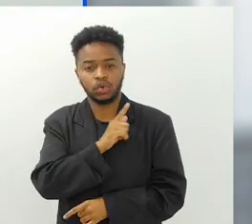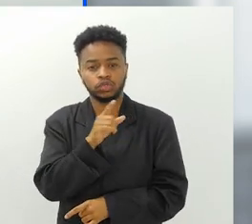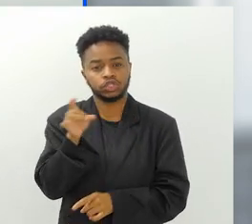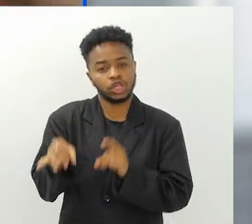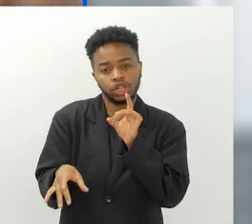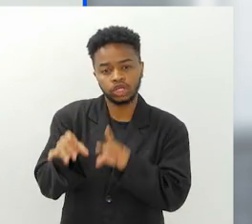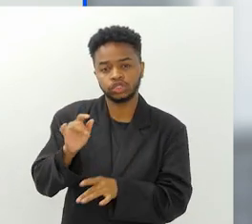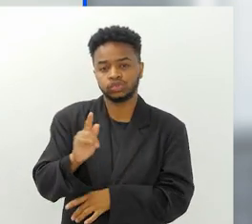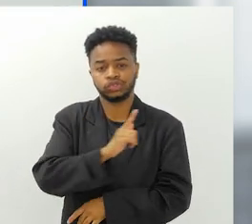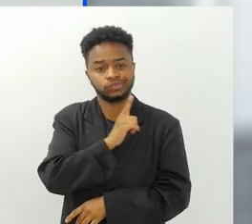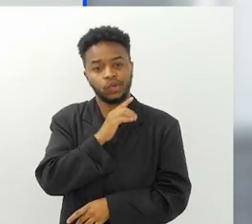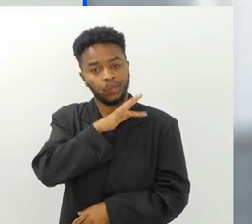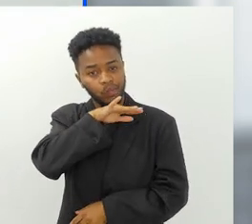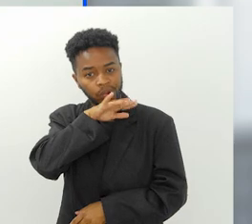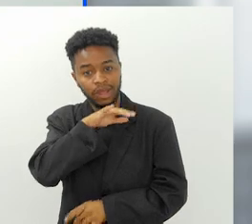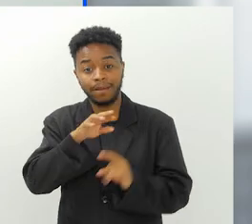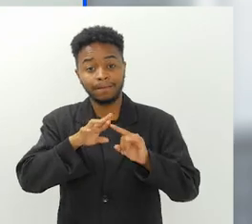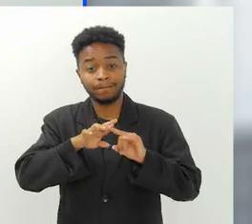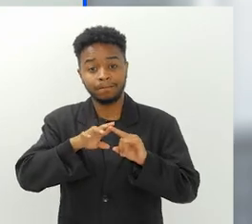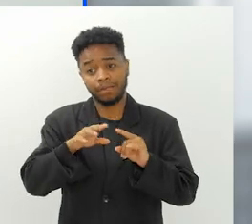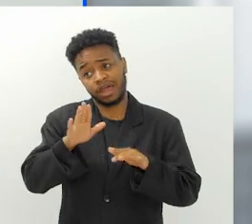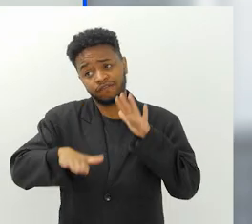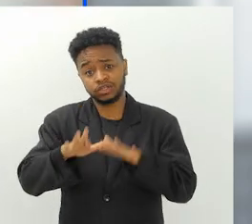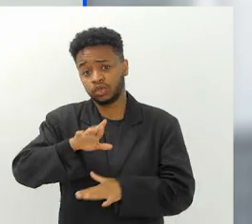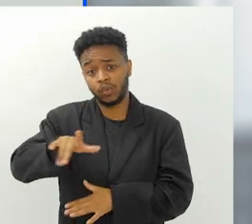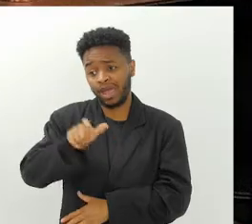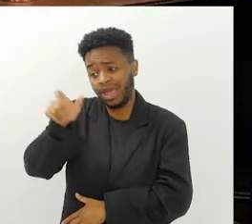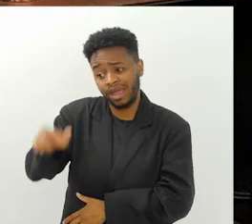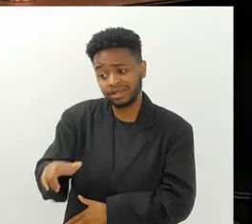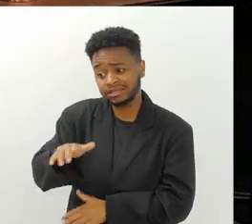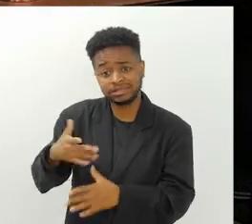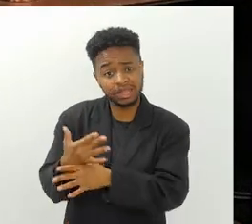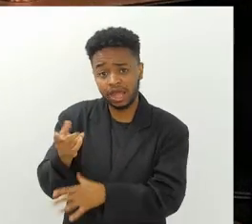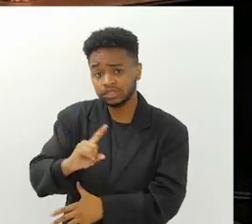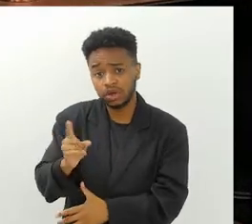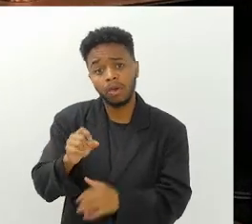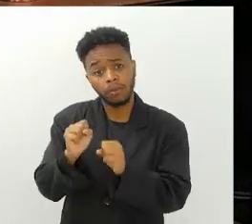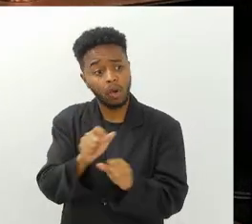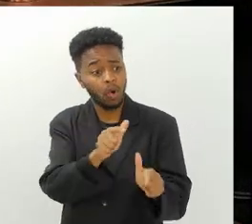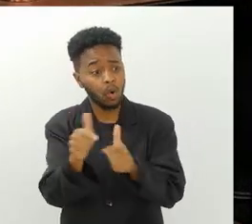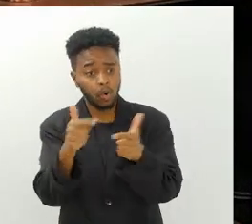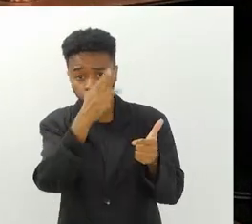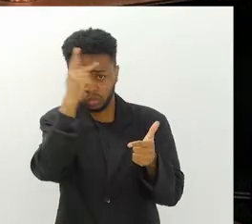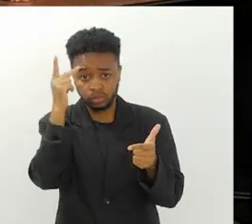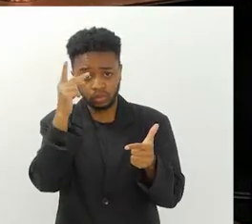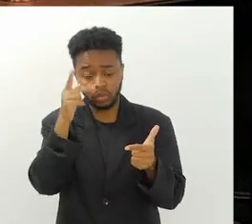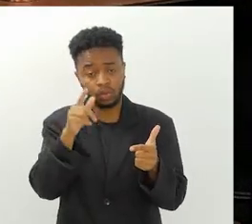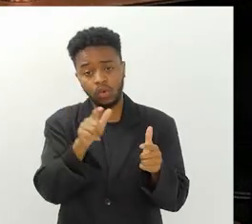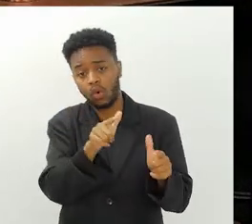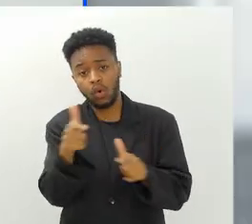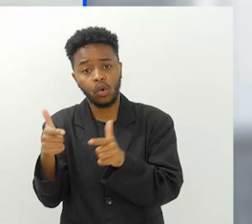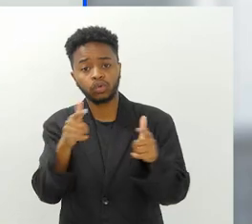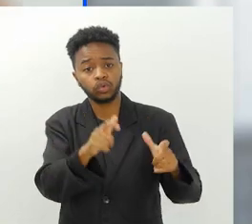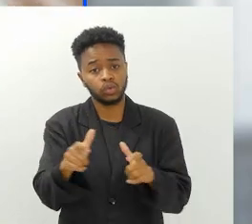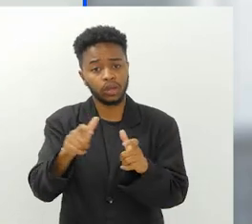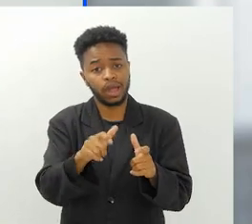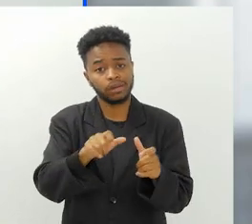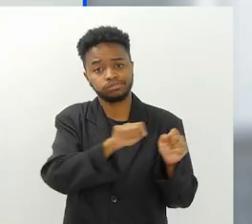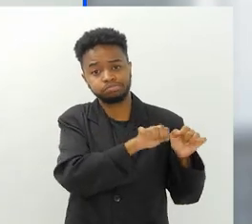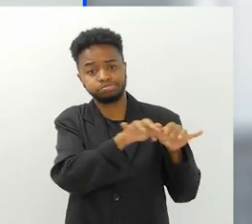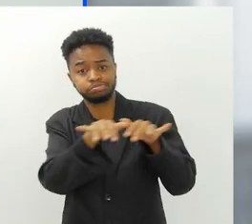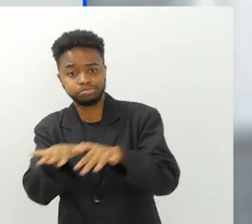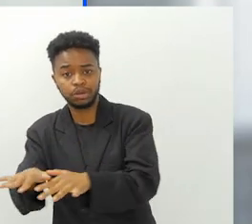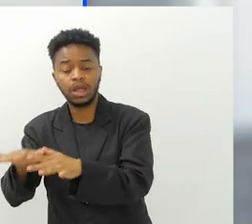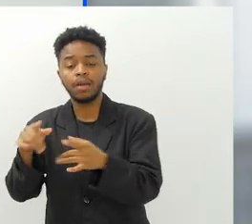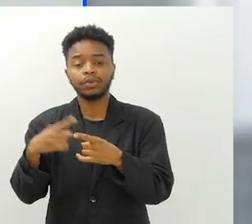gerido, que também não significa que é da cidade em si, mas podem ser de cidades adjacentes ou até de outros lugares do mundo, né? O oceano não é um